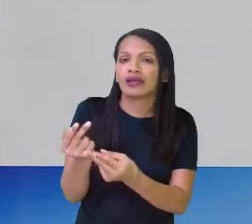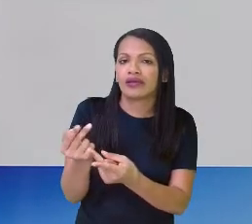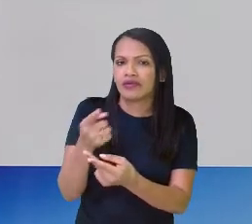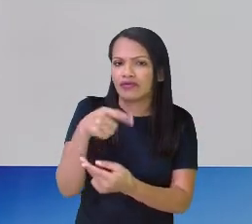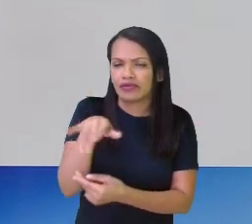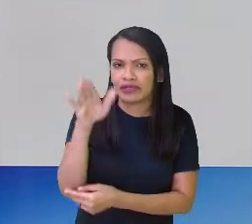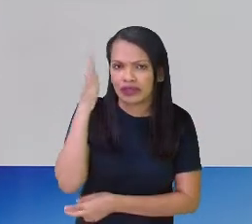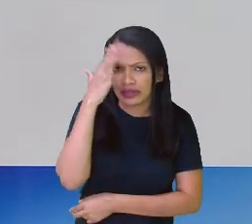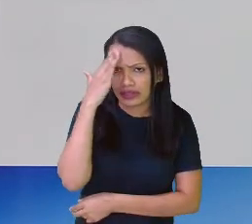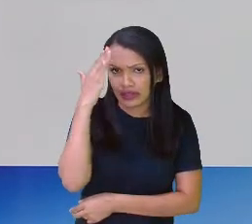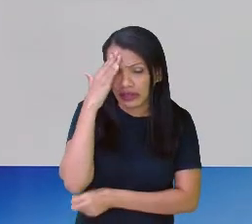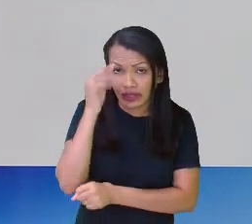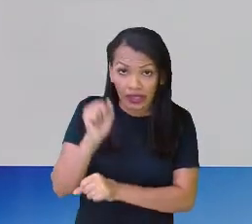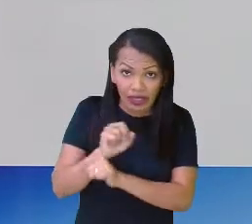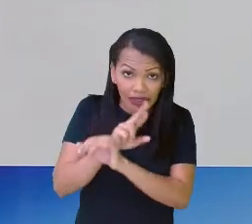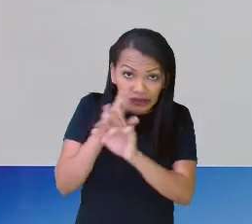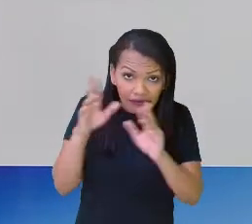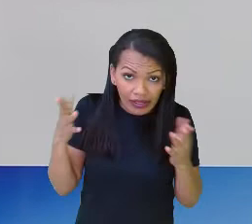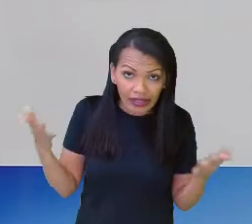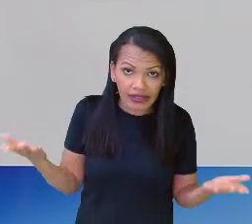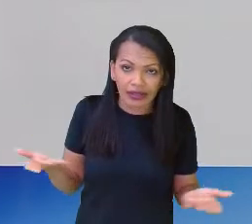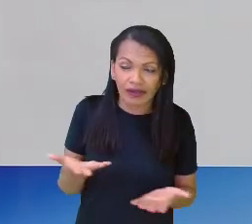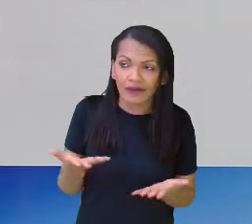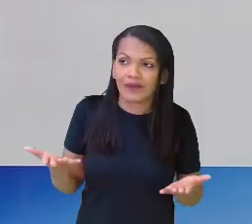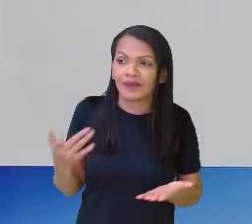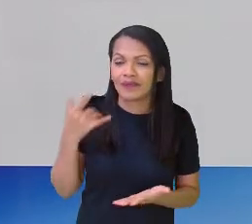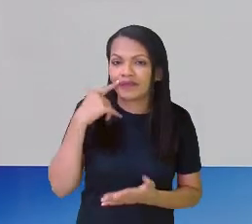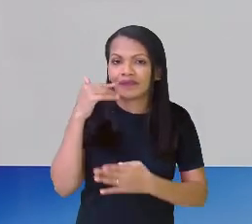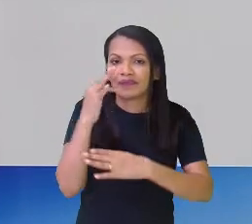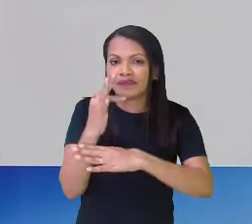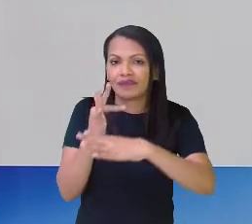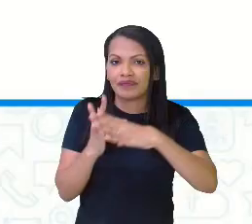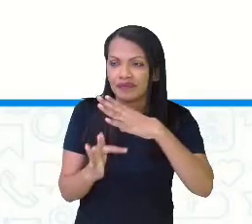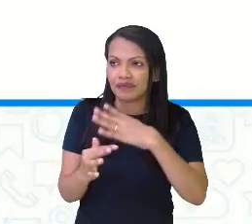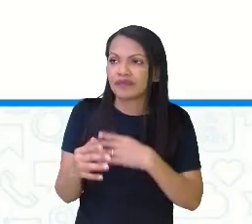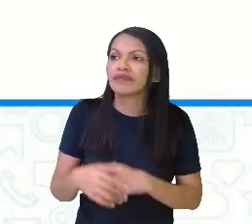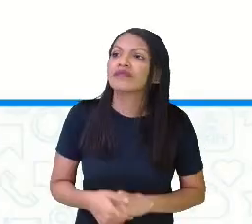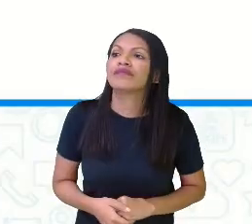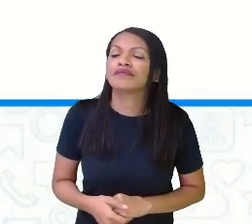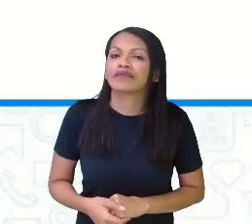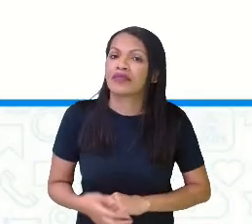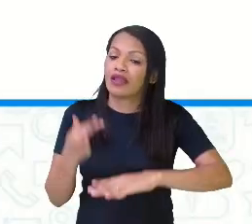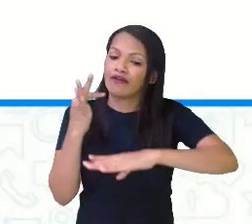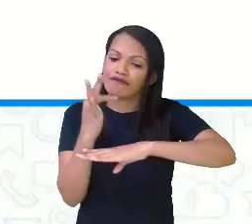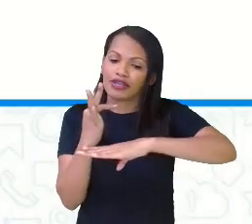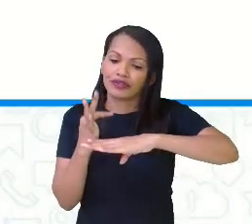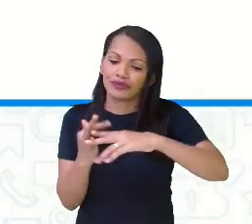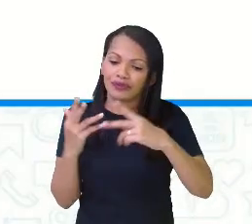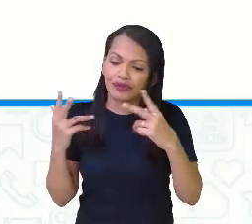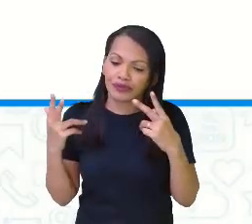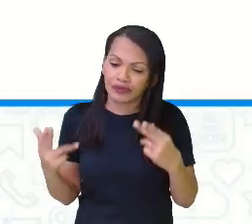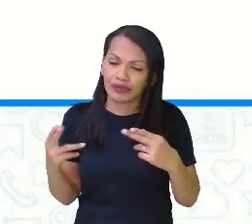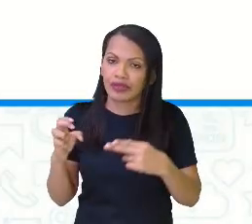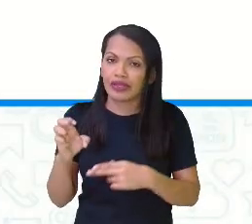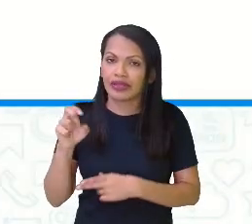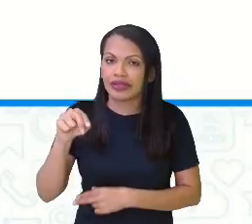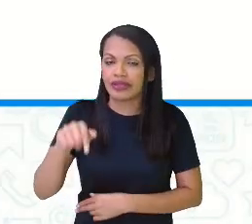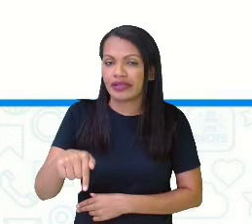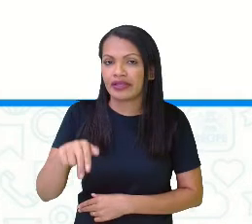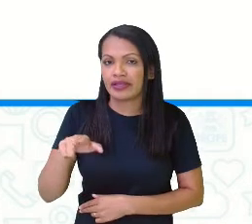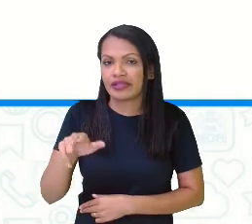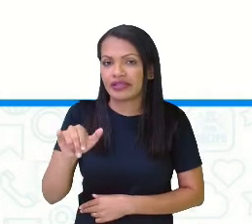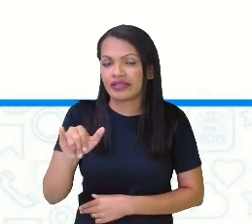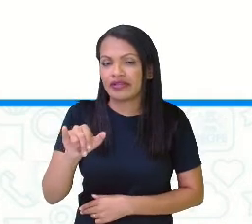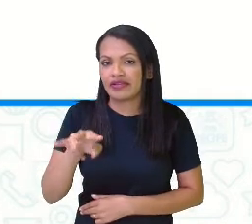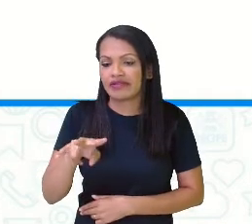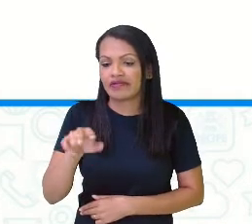vão entender a diferença agora com frações equivalentes. As frações equivalentes são frações escritas de